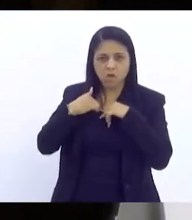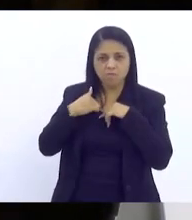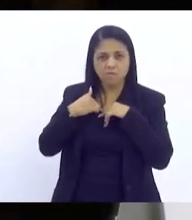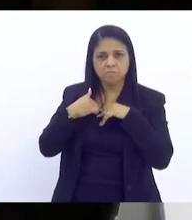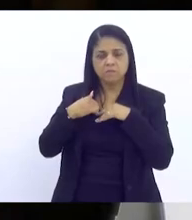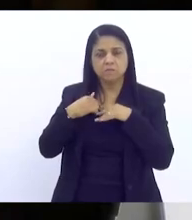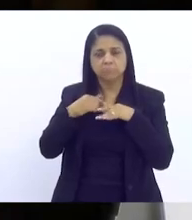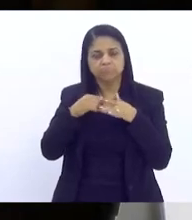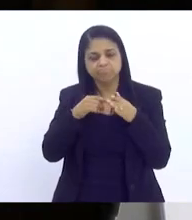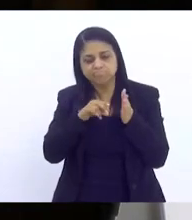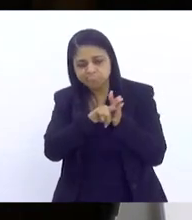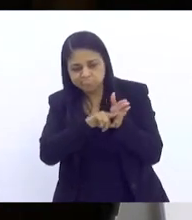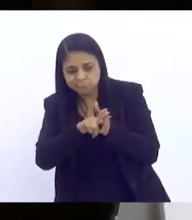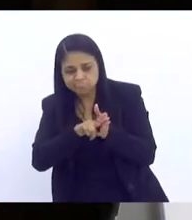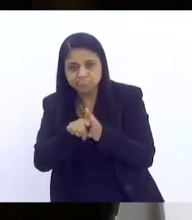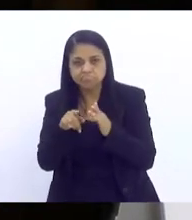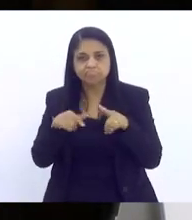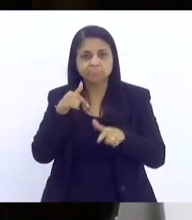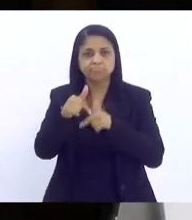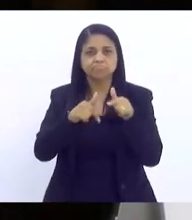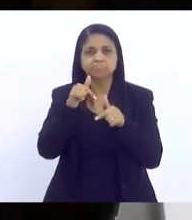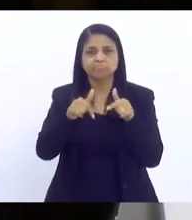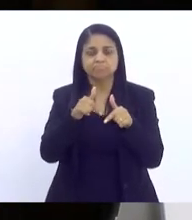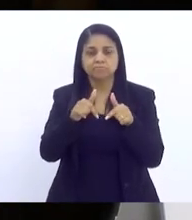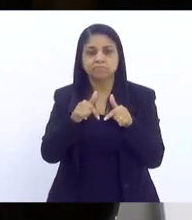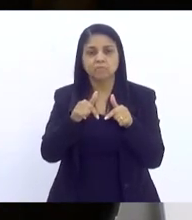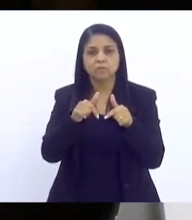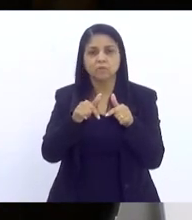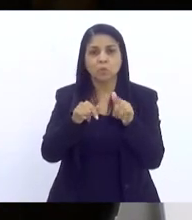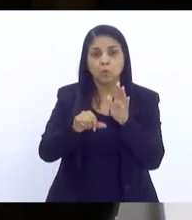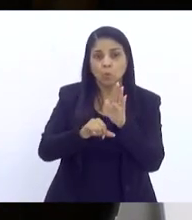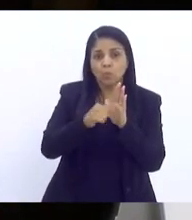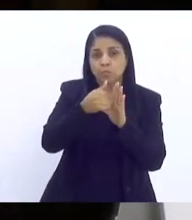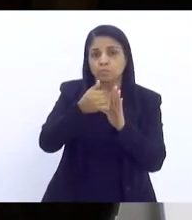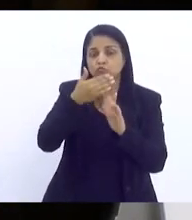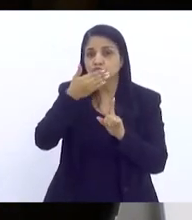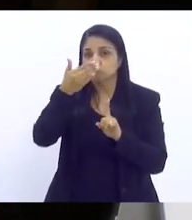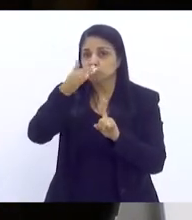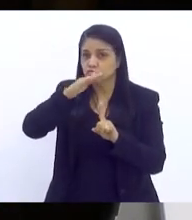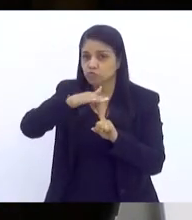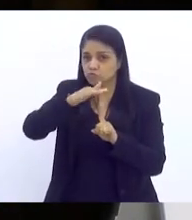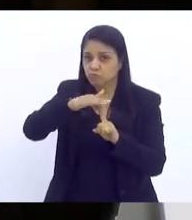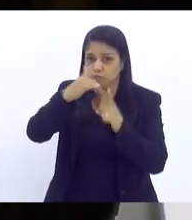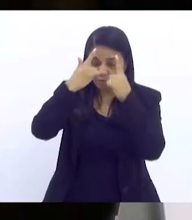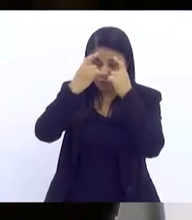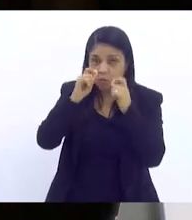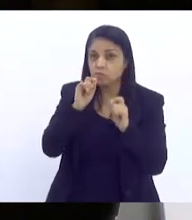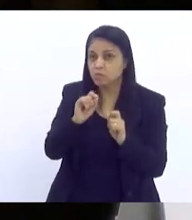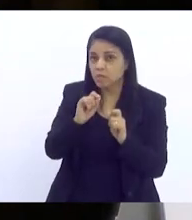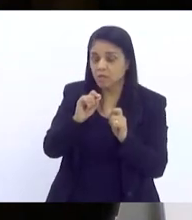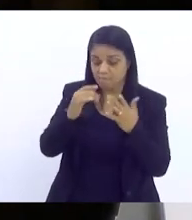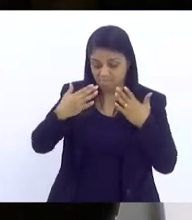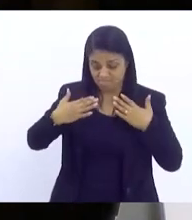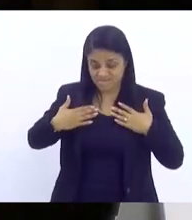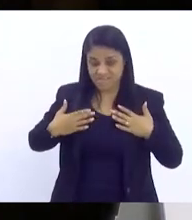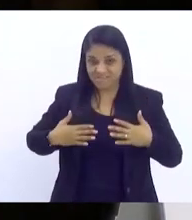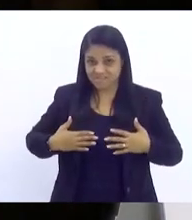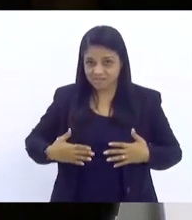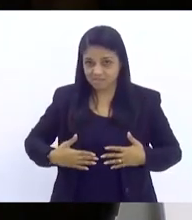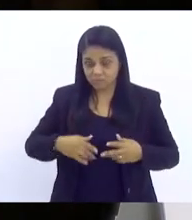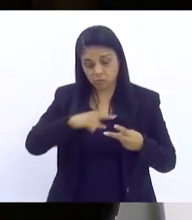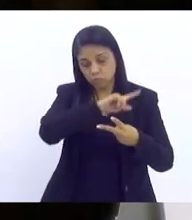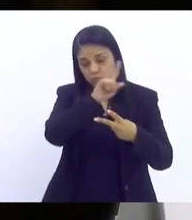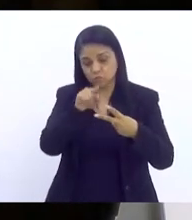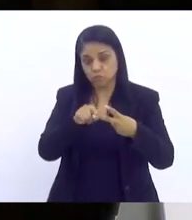e traziam que o primeiro tipo de violência que a gente encontrava era uma violência física, o